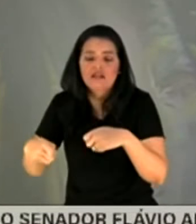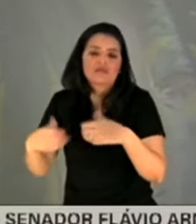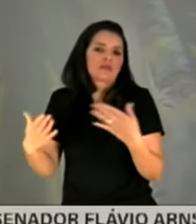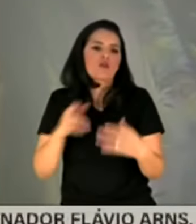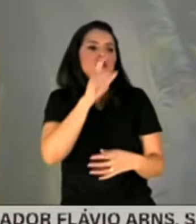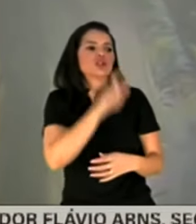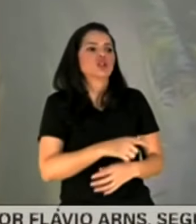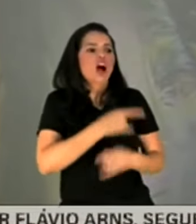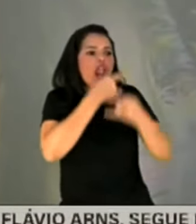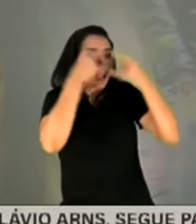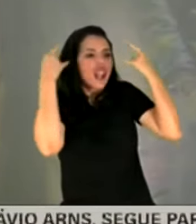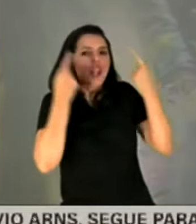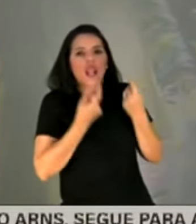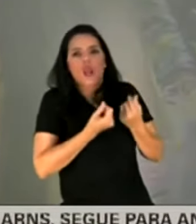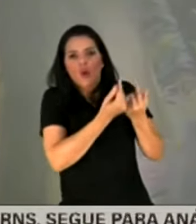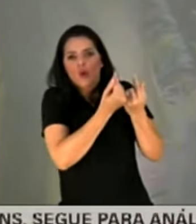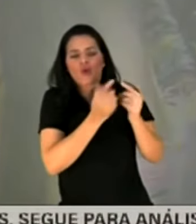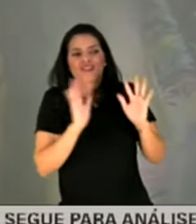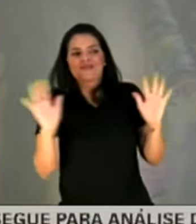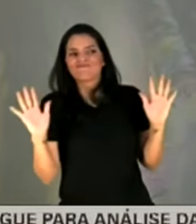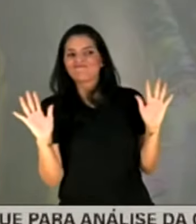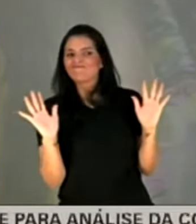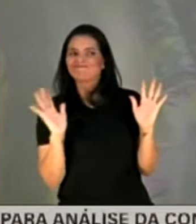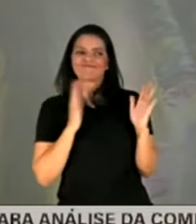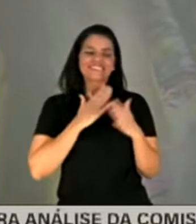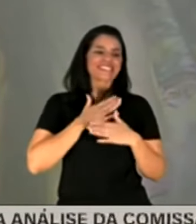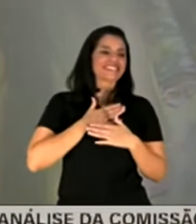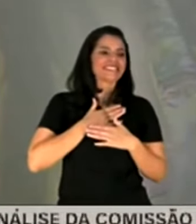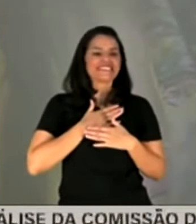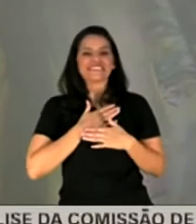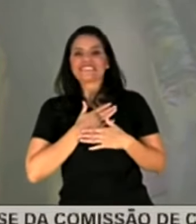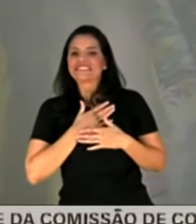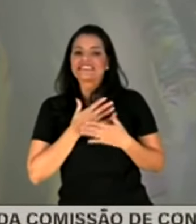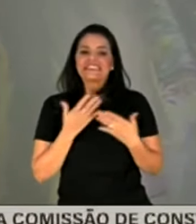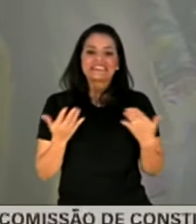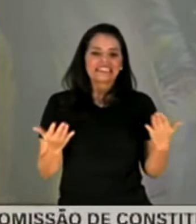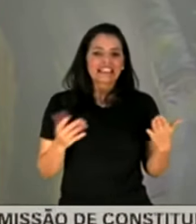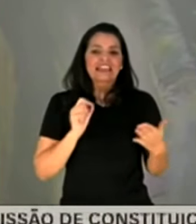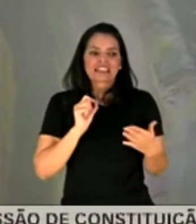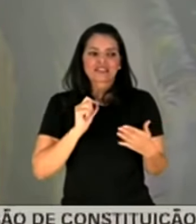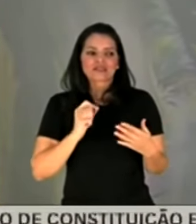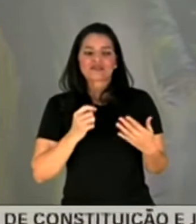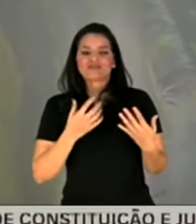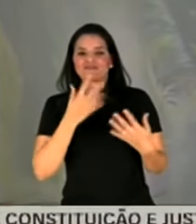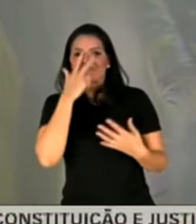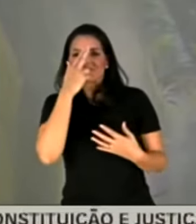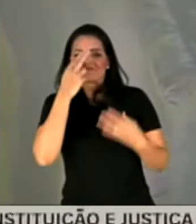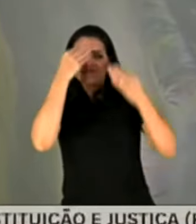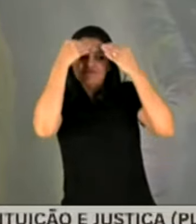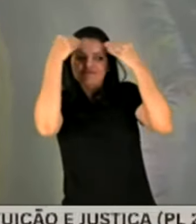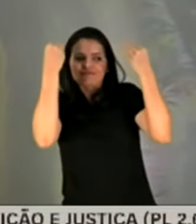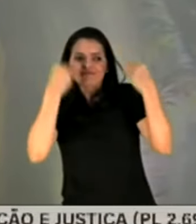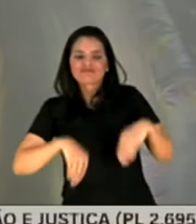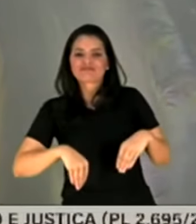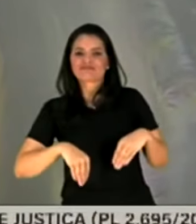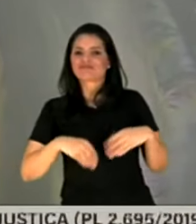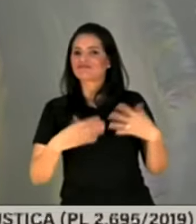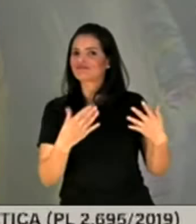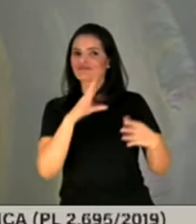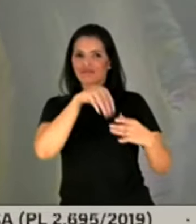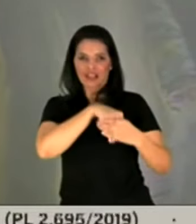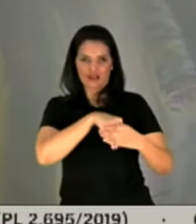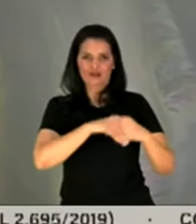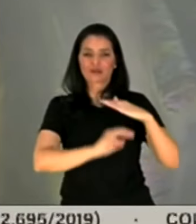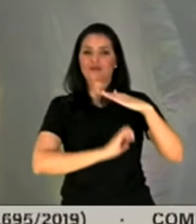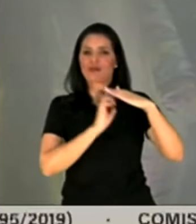Então eu acho que isso era uma coisa que talvez já me deixasse um pouco estigmatizado dentro da empresa com relação a isso.